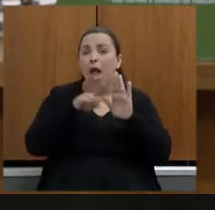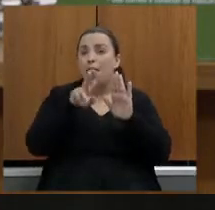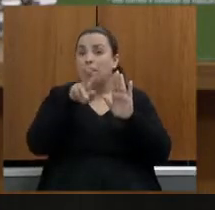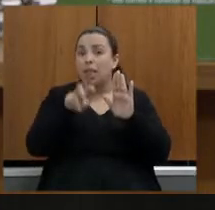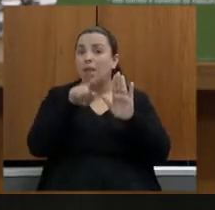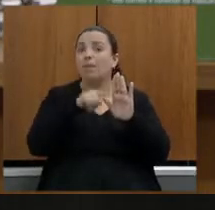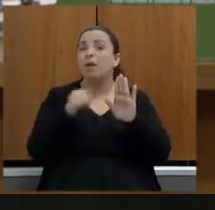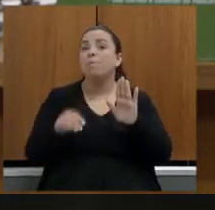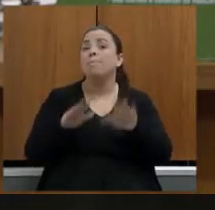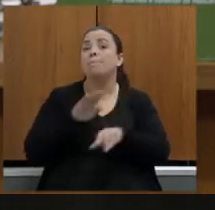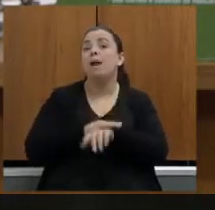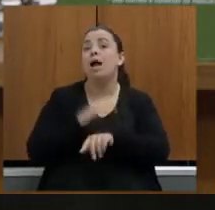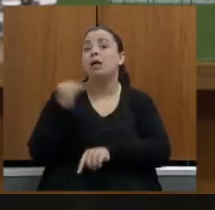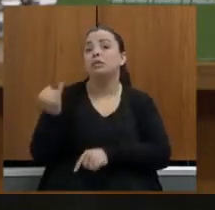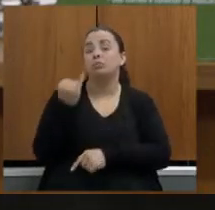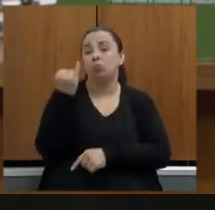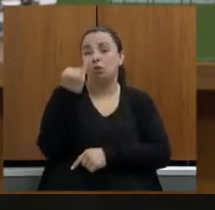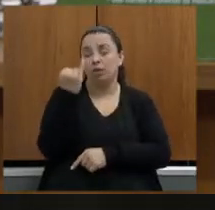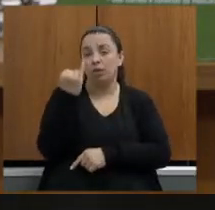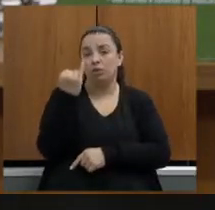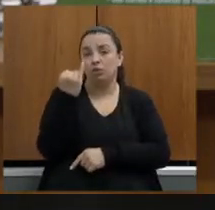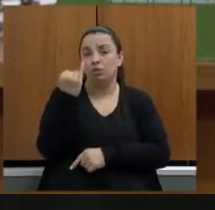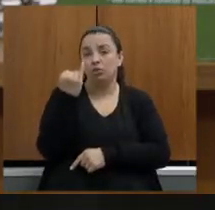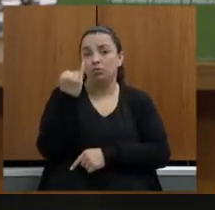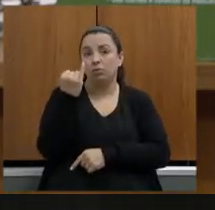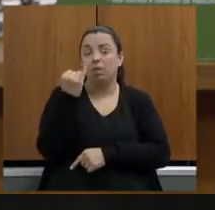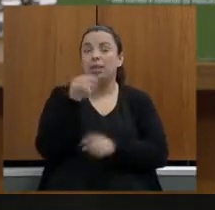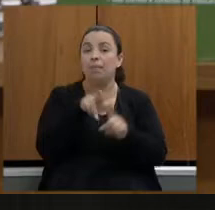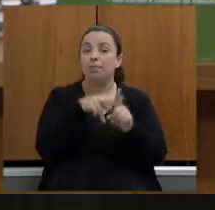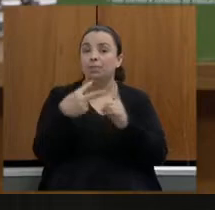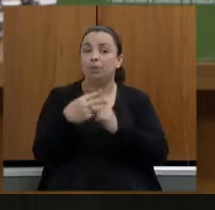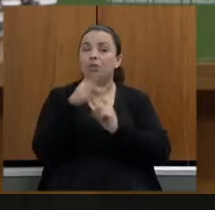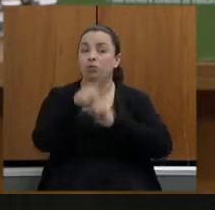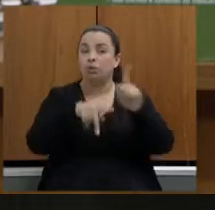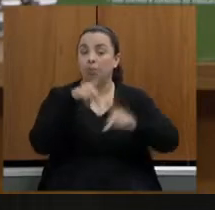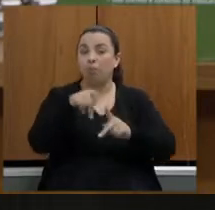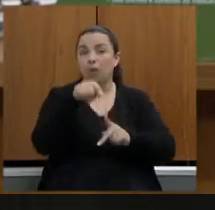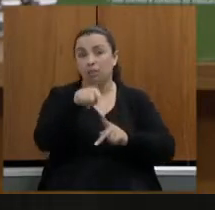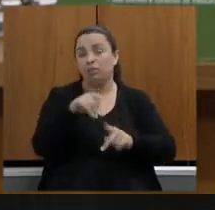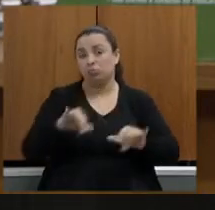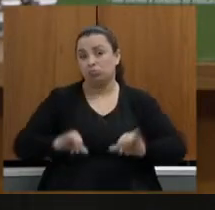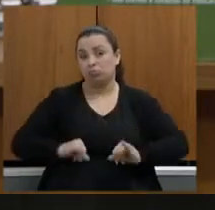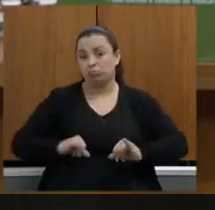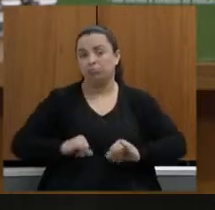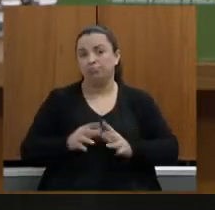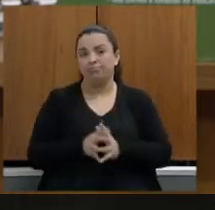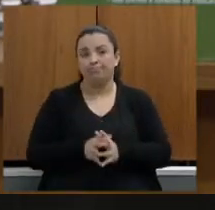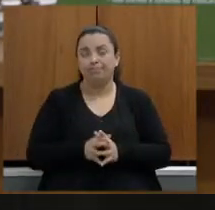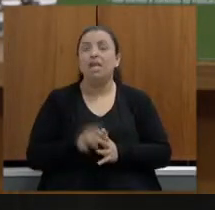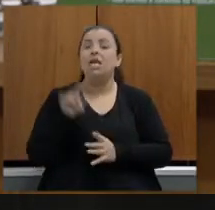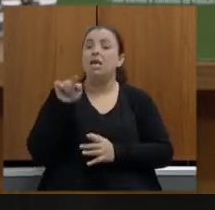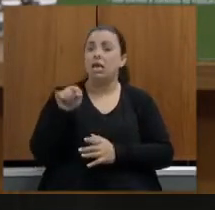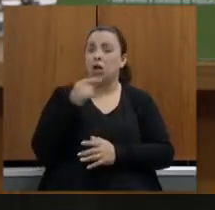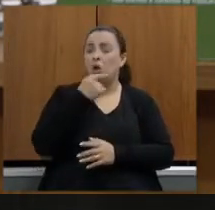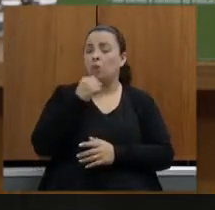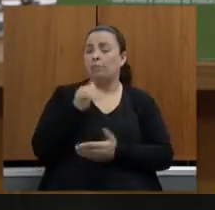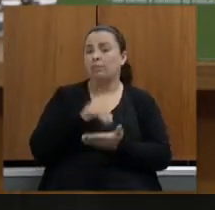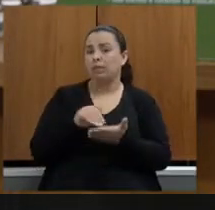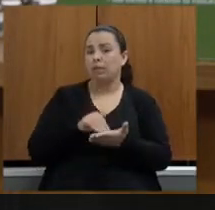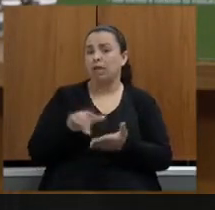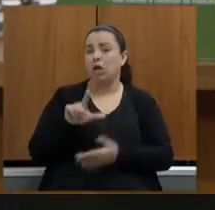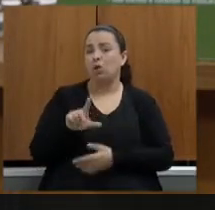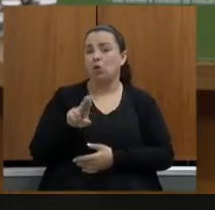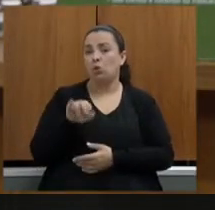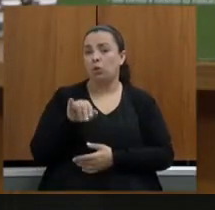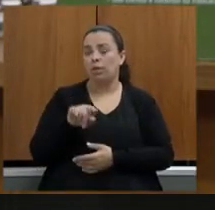da população atingida e o secretário e Luiz eu